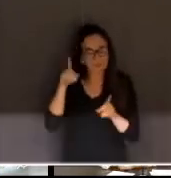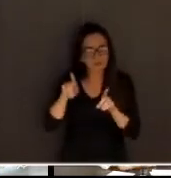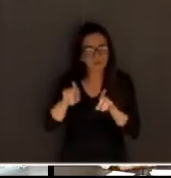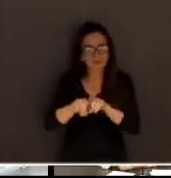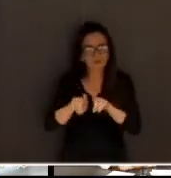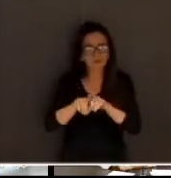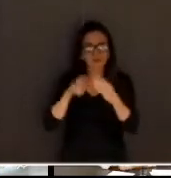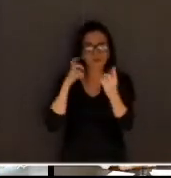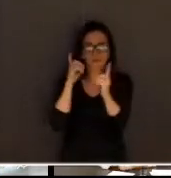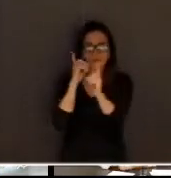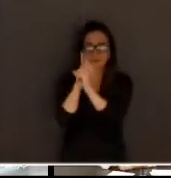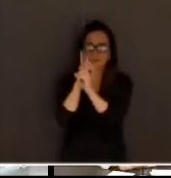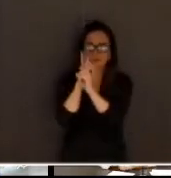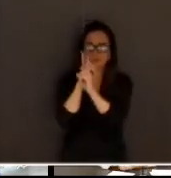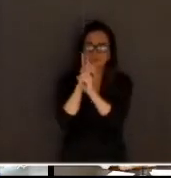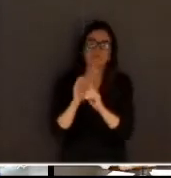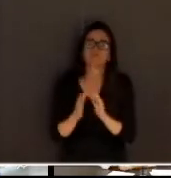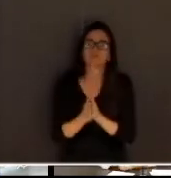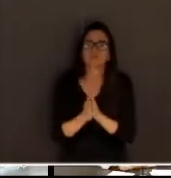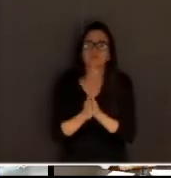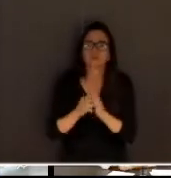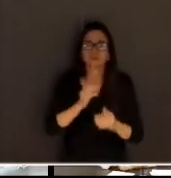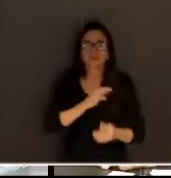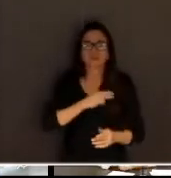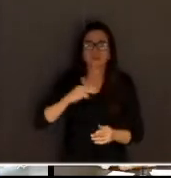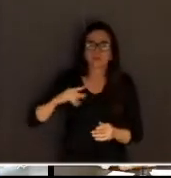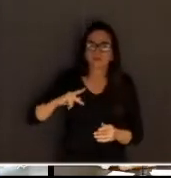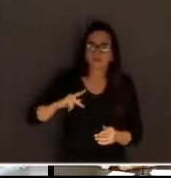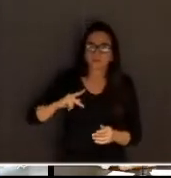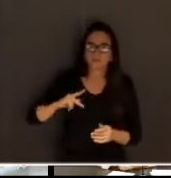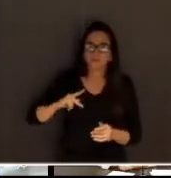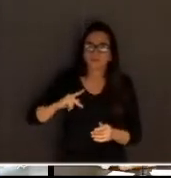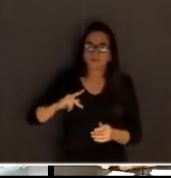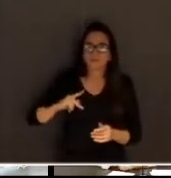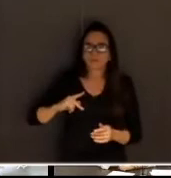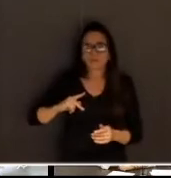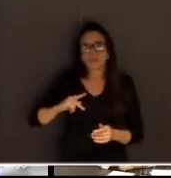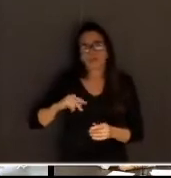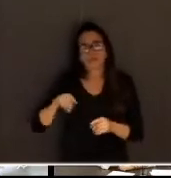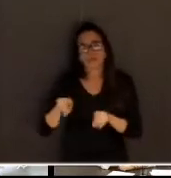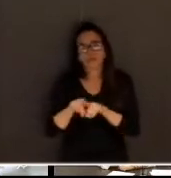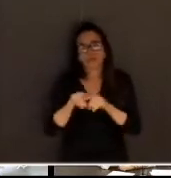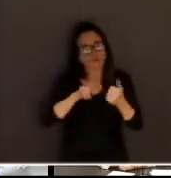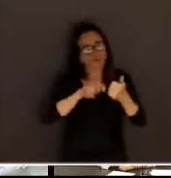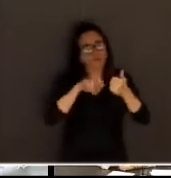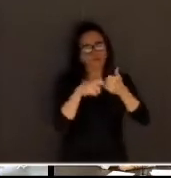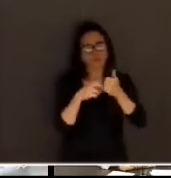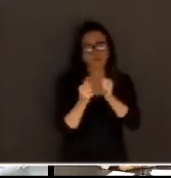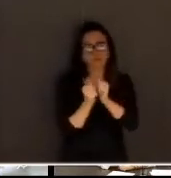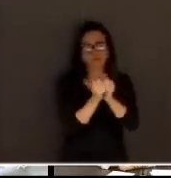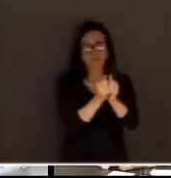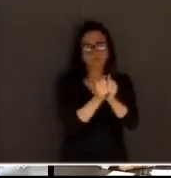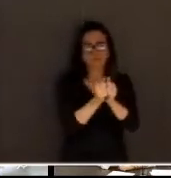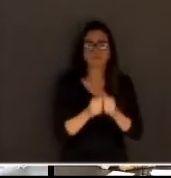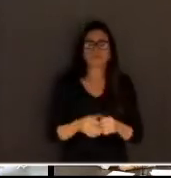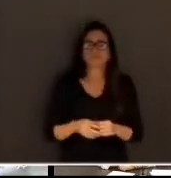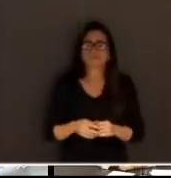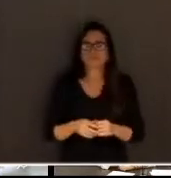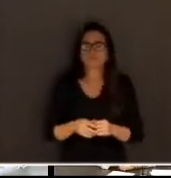de Ministério Público e Ministério Público no Tribunal do Júri. Eu sou